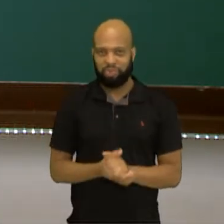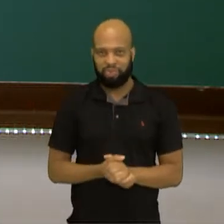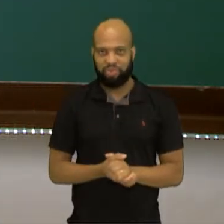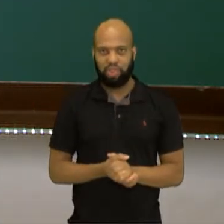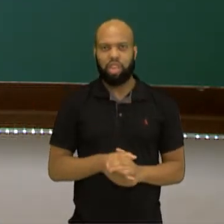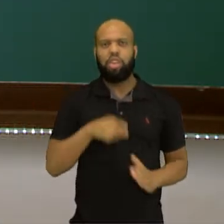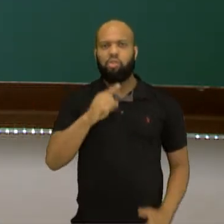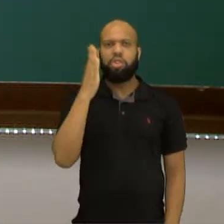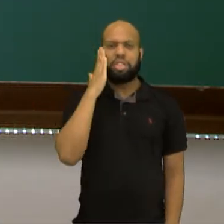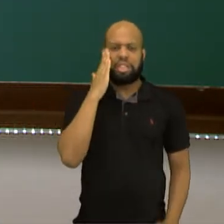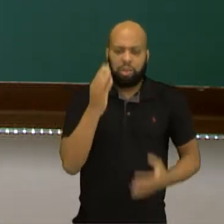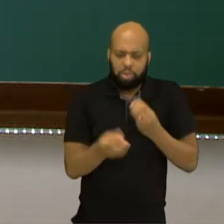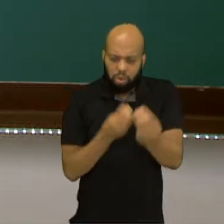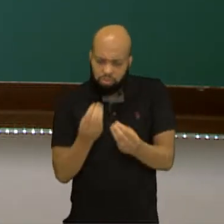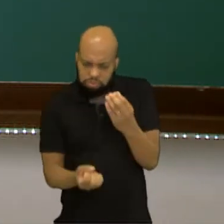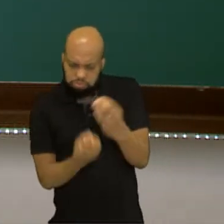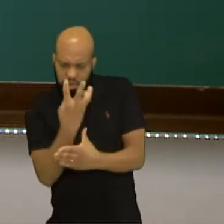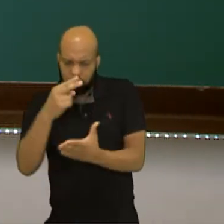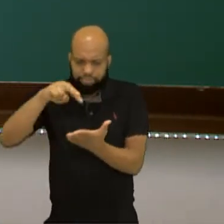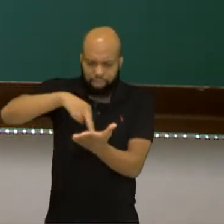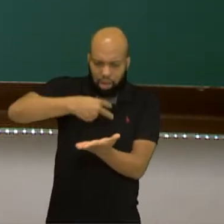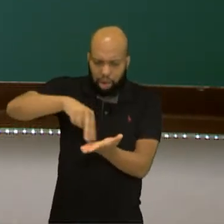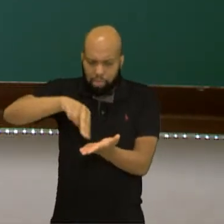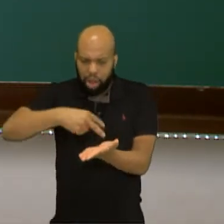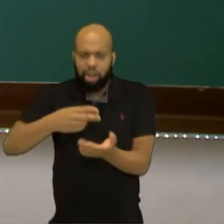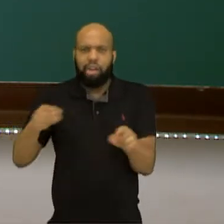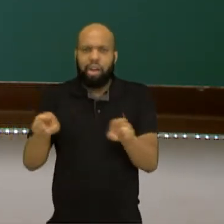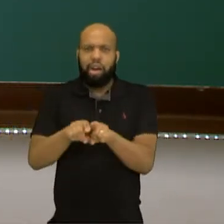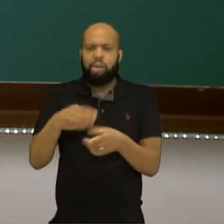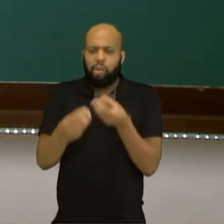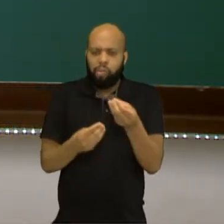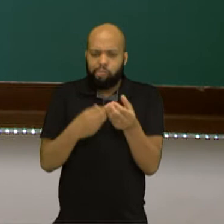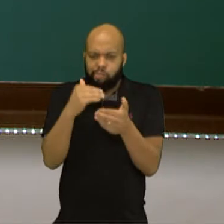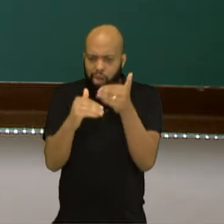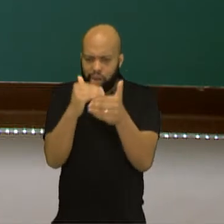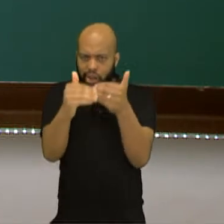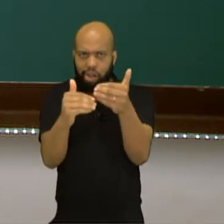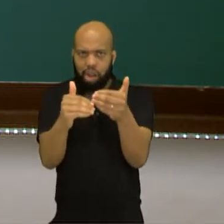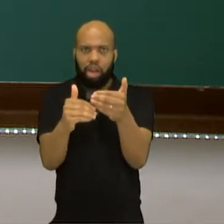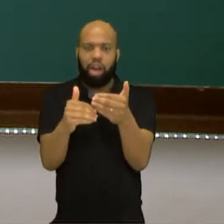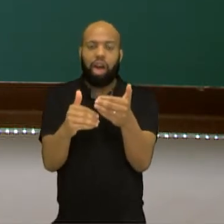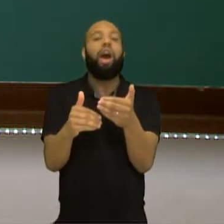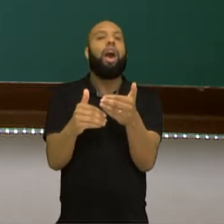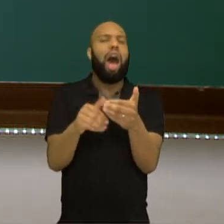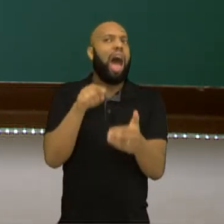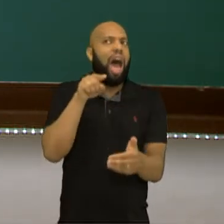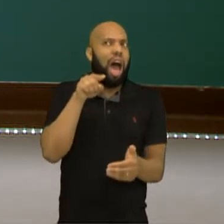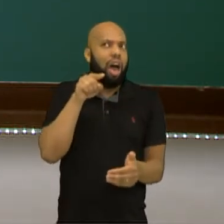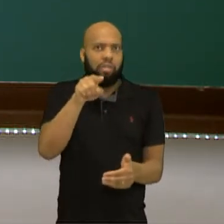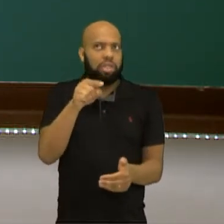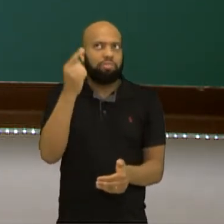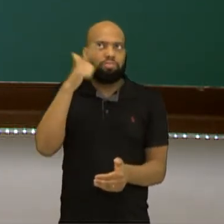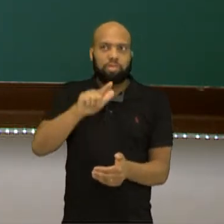Sabe como é que ele surgiu e como foi a sua evolução até ele chegar aí na sua mão?